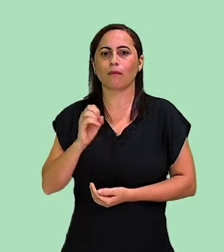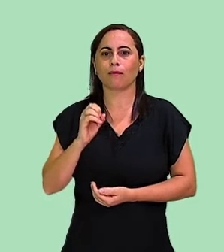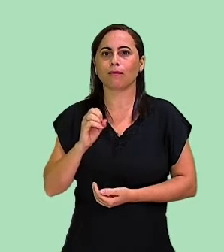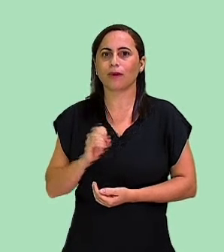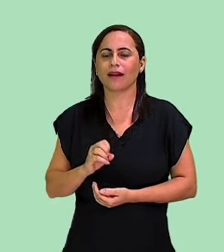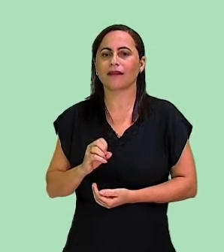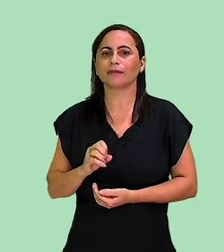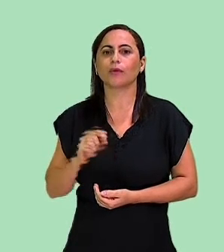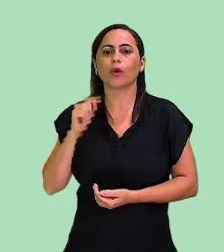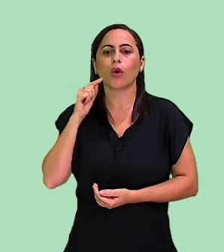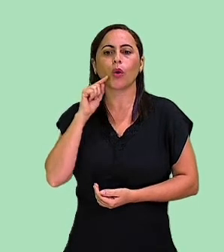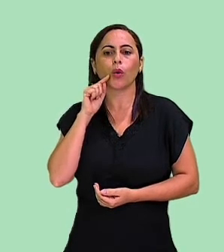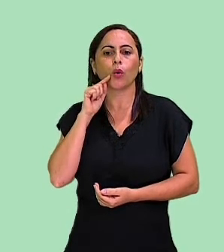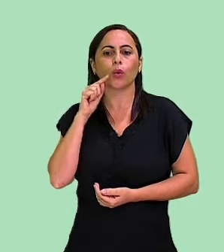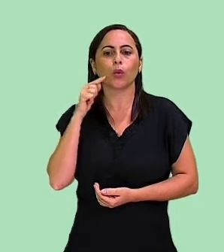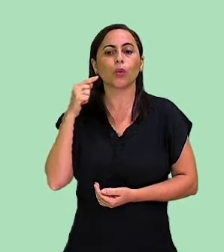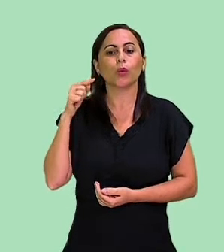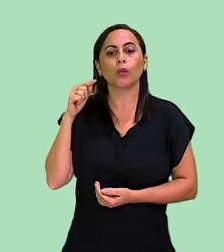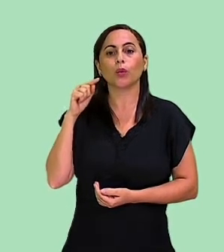Assoviar.